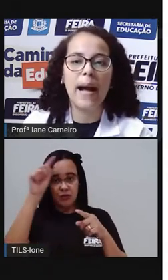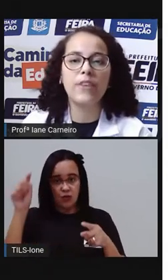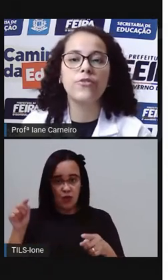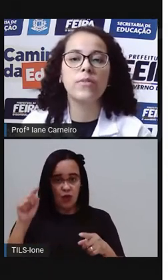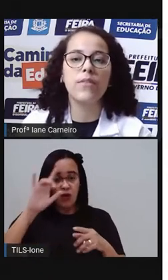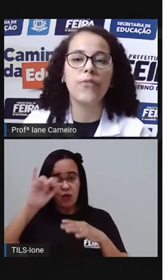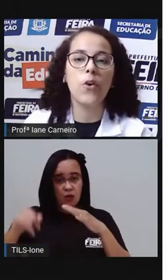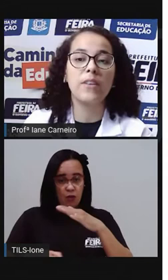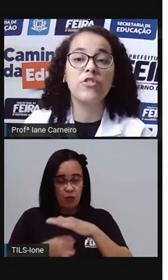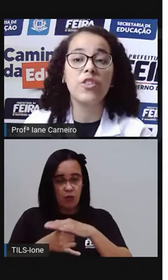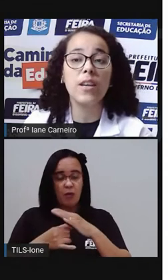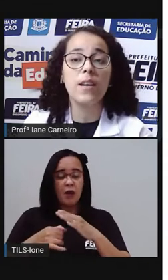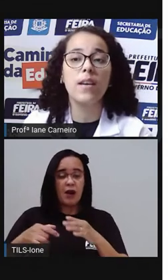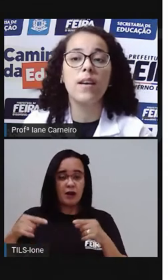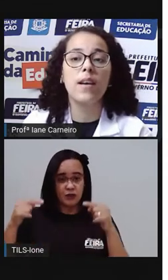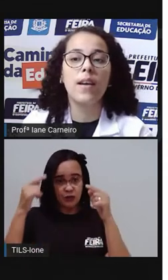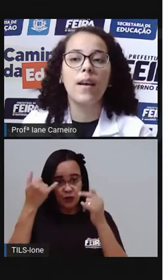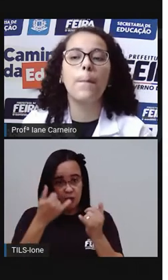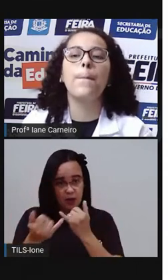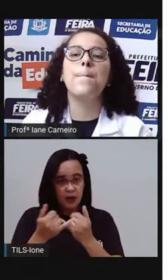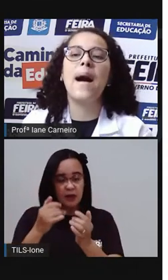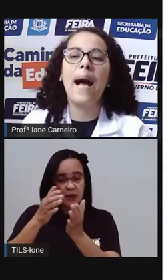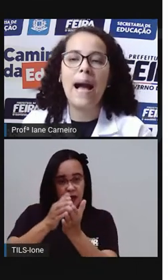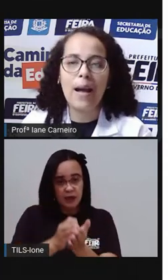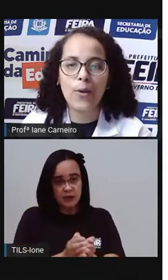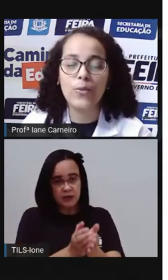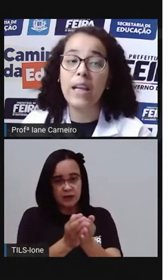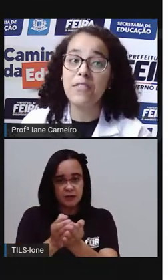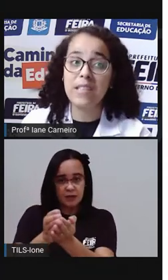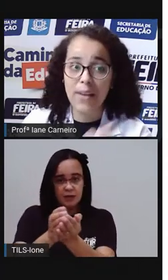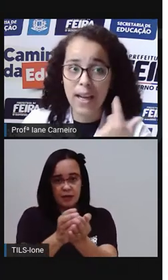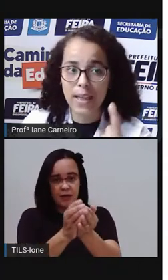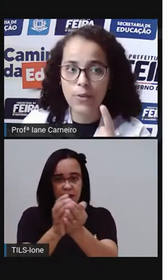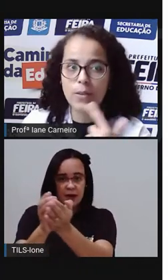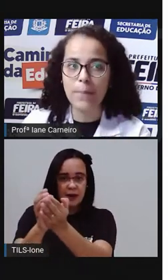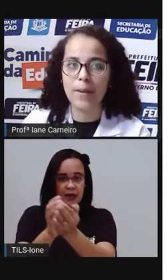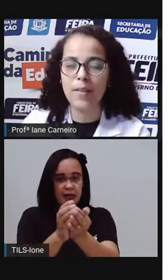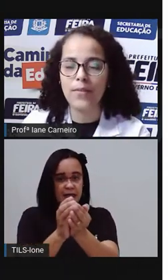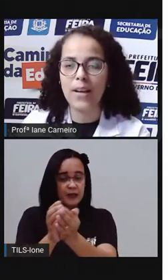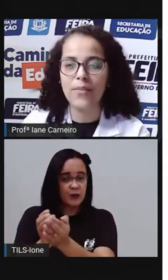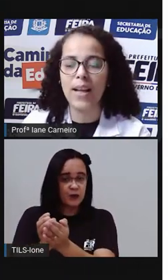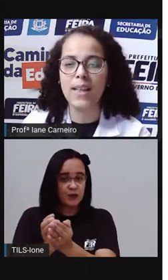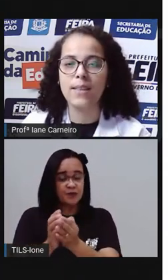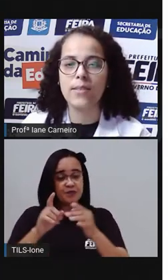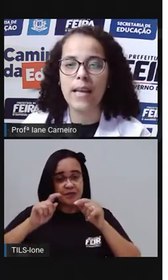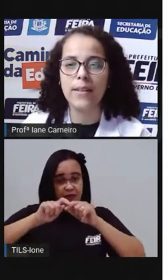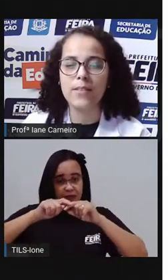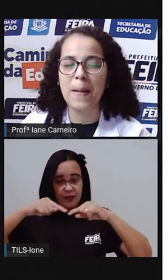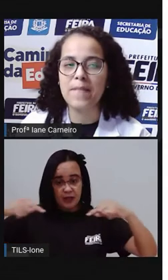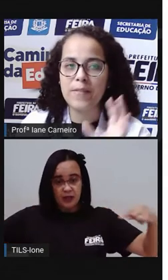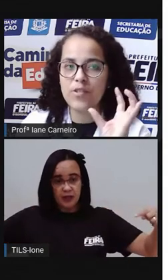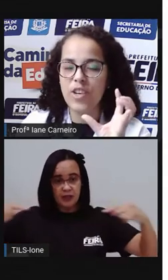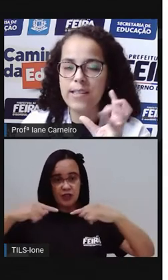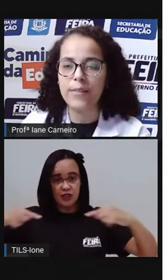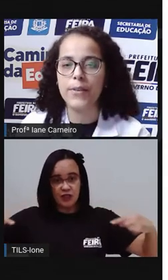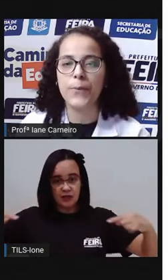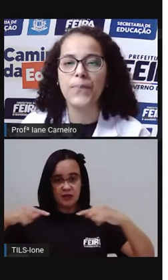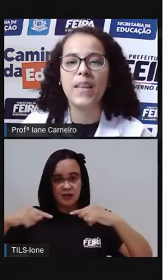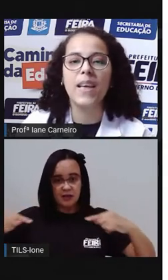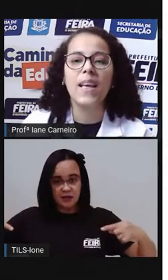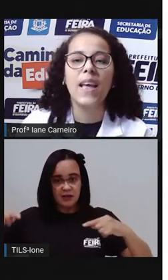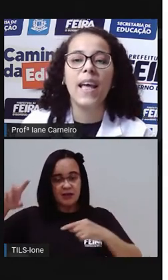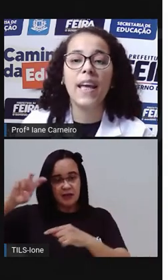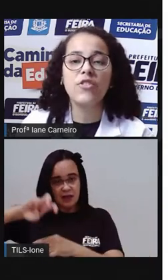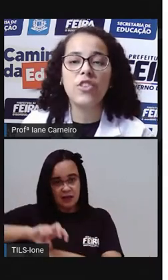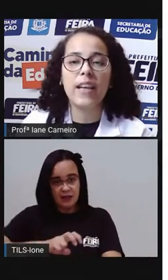por baixo tem forma de barco. E aí você vai lendo enquanto a prova vai falando, certo? As palavras que você já escreveu.